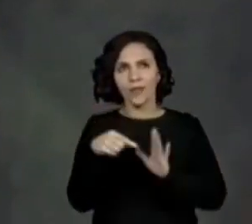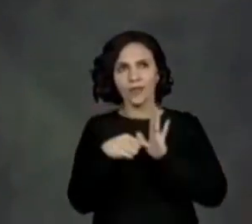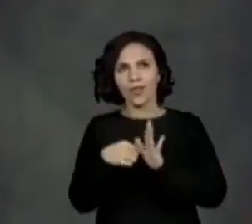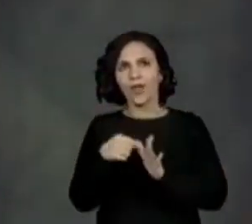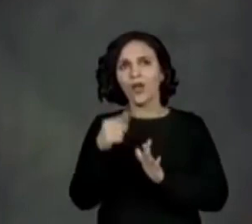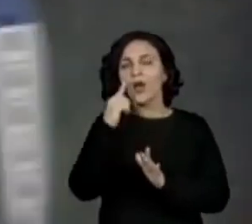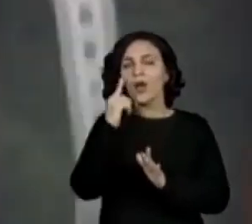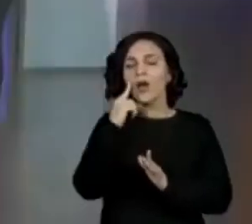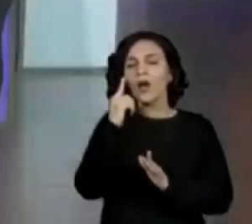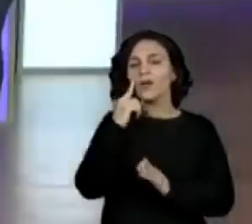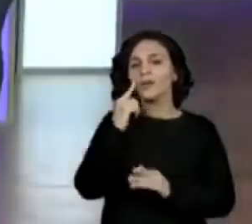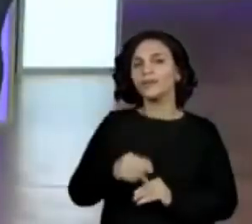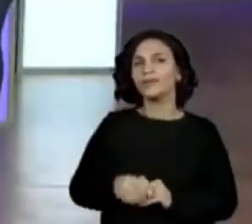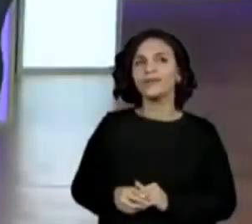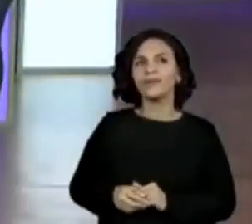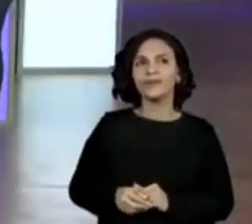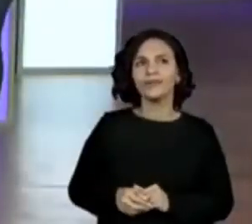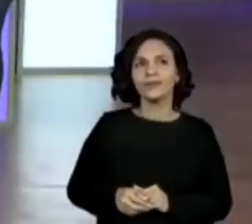aqui no detalhe?